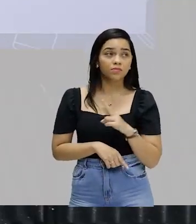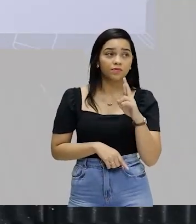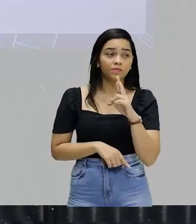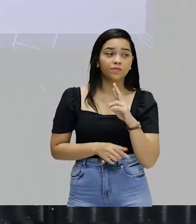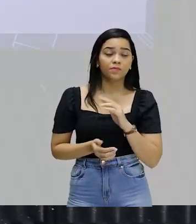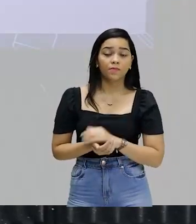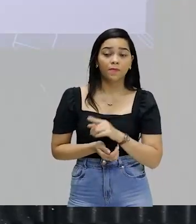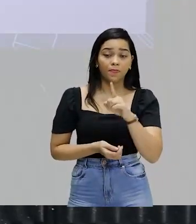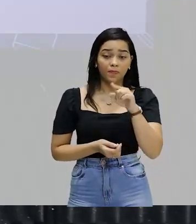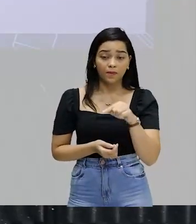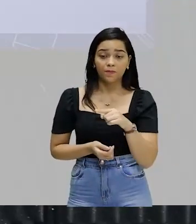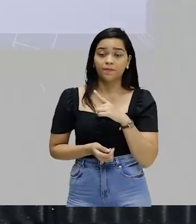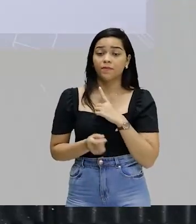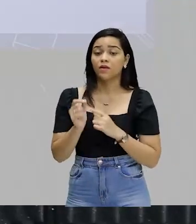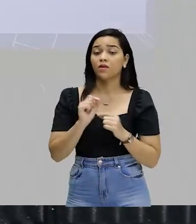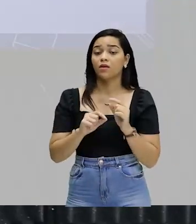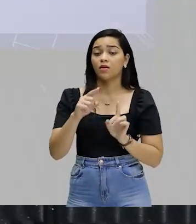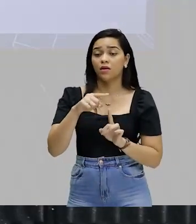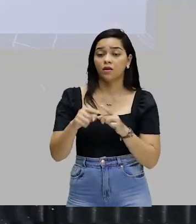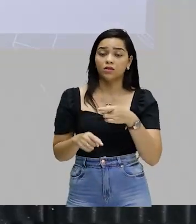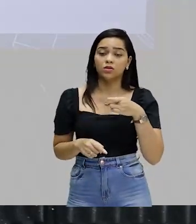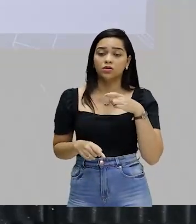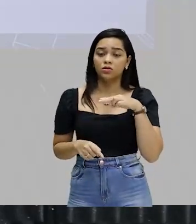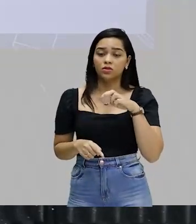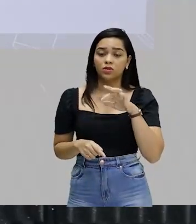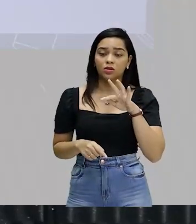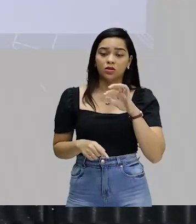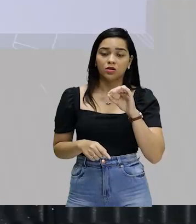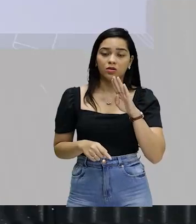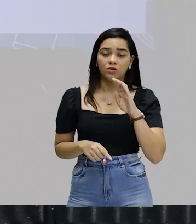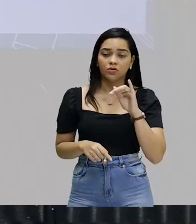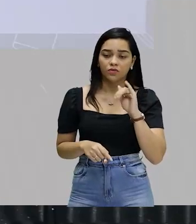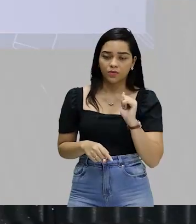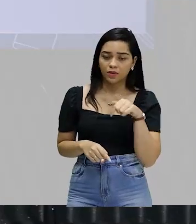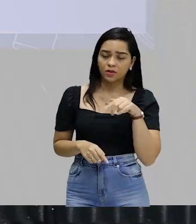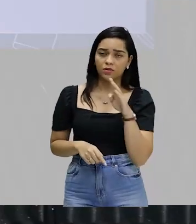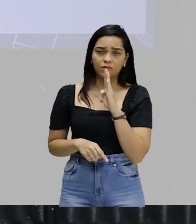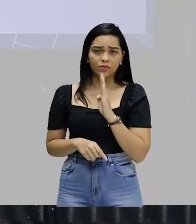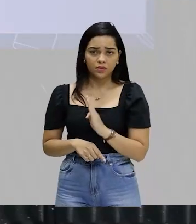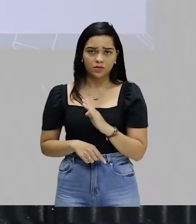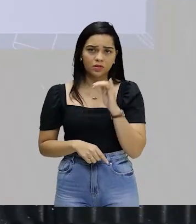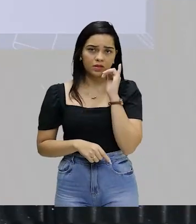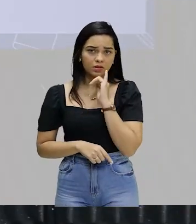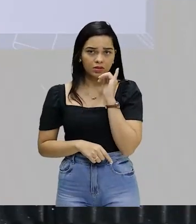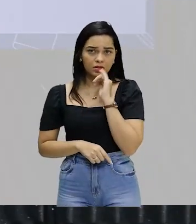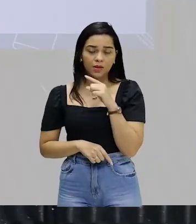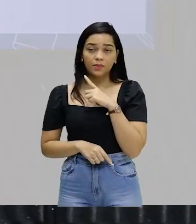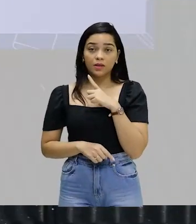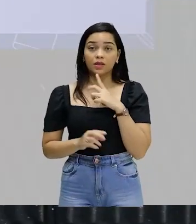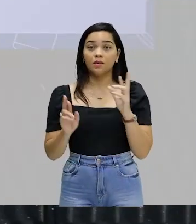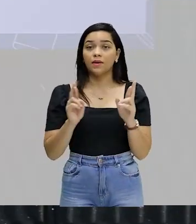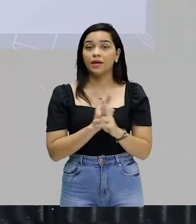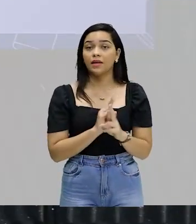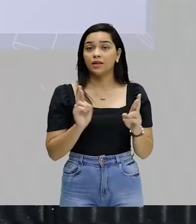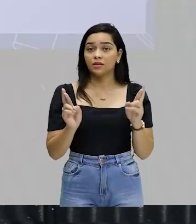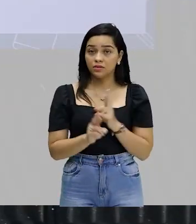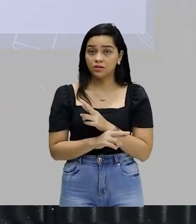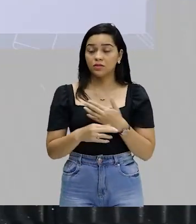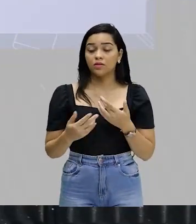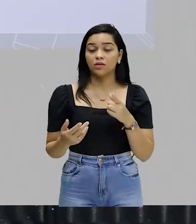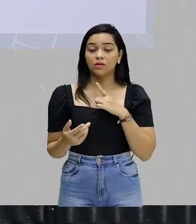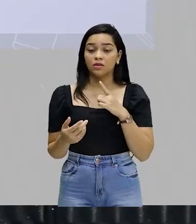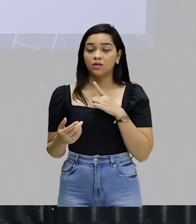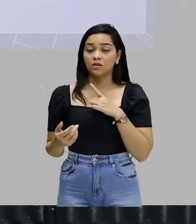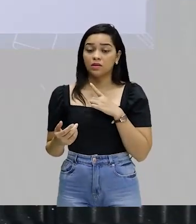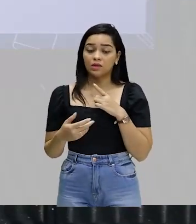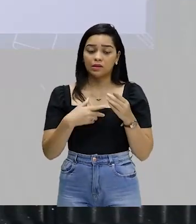Certo? Então esse é um caso típico de xenofobia. Aqui no Brasil por exemplo a gente tem uma relação que é ora